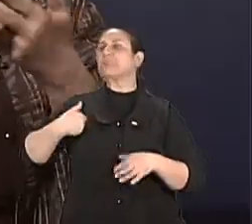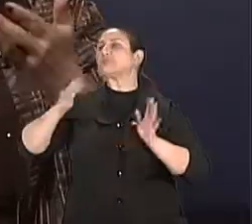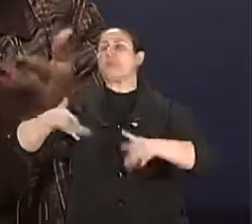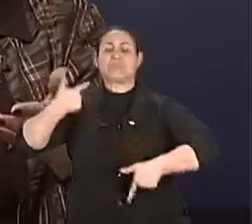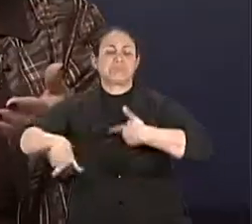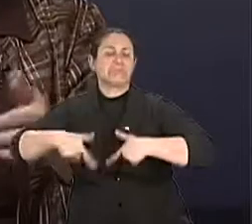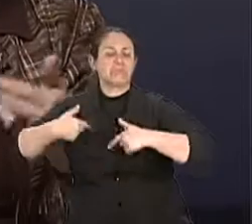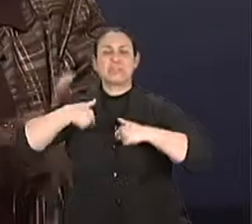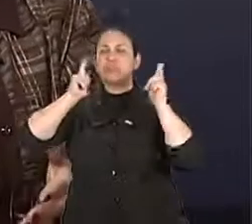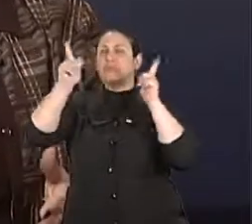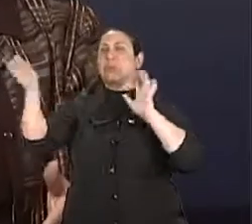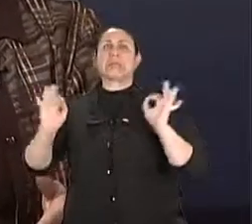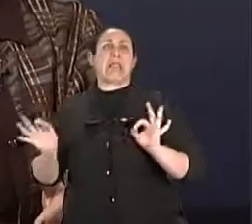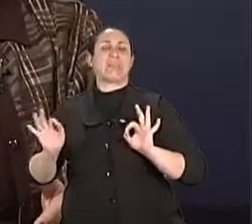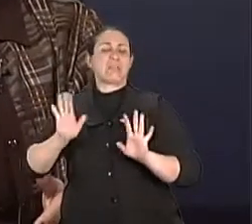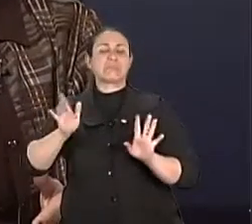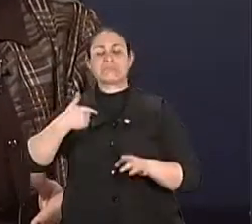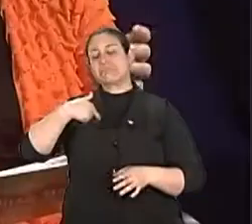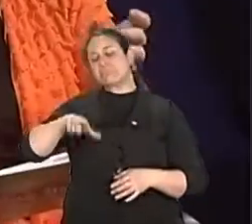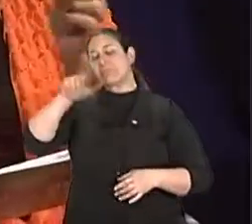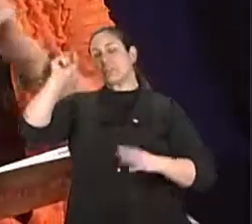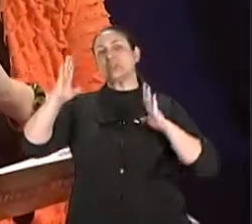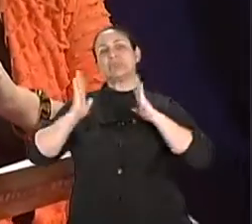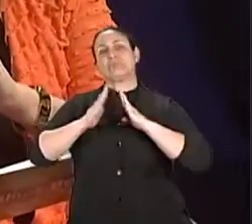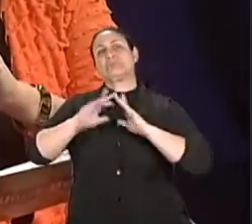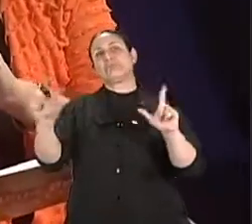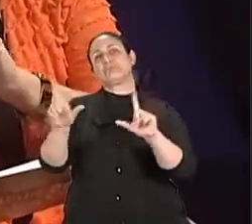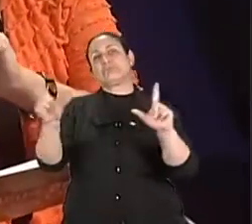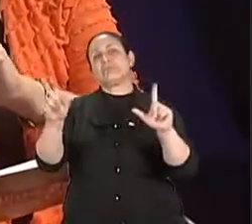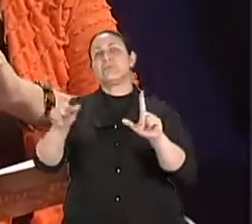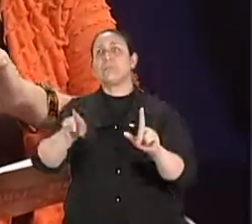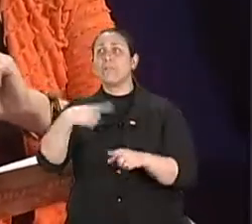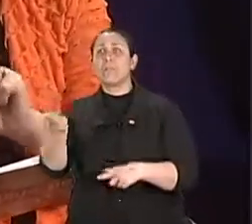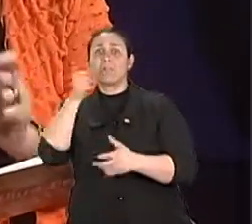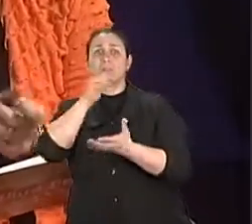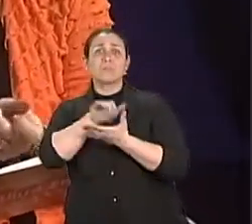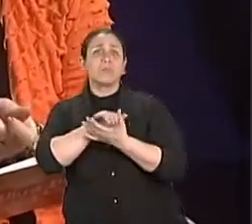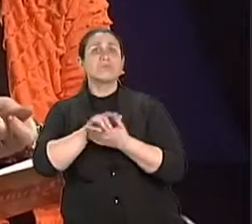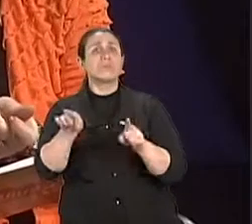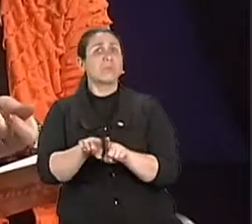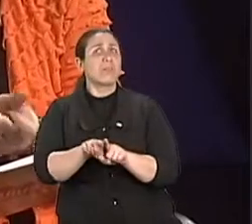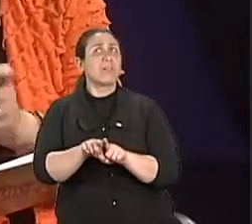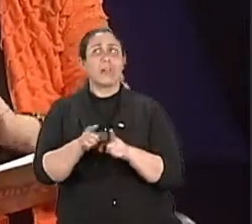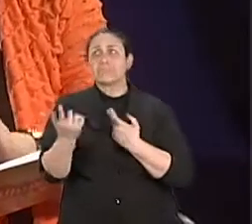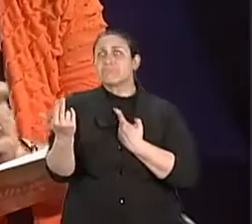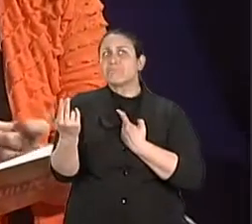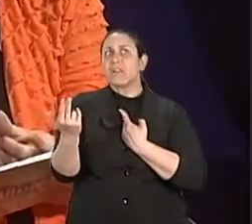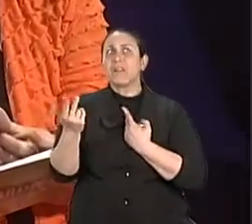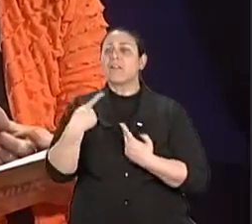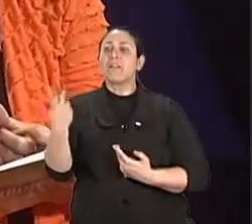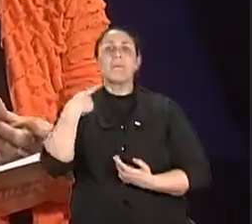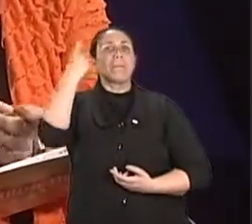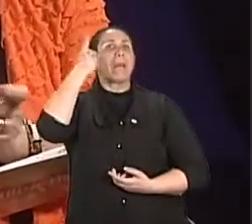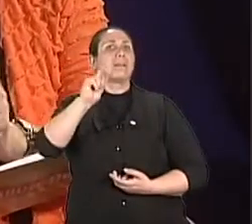sozinho e com a sua companheira. Claro, então, te ouvindo, eu já vejo que eu tenho que refazer um pouco a questão da solidão